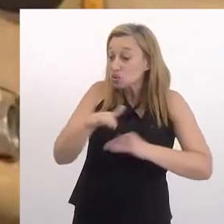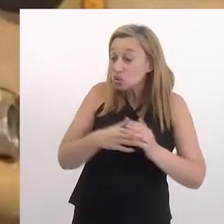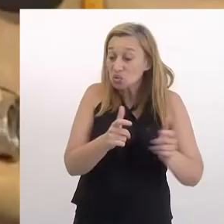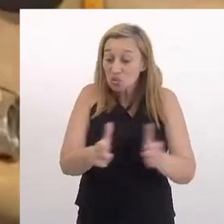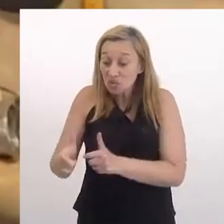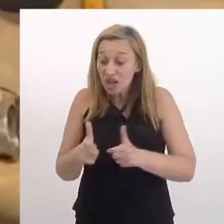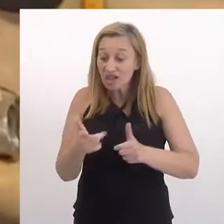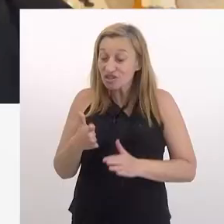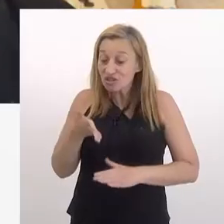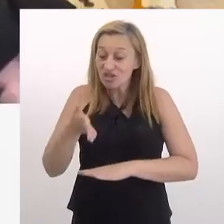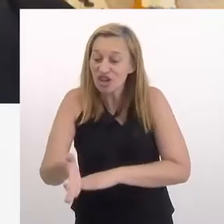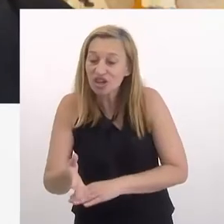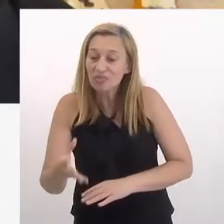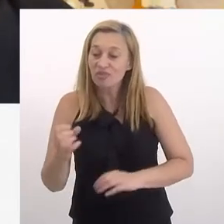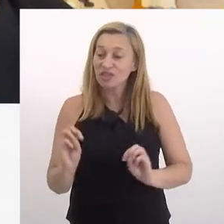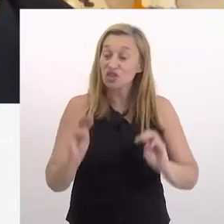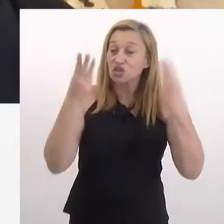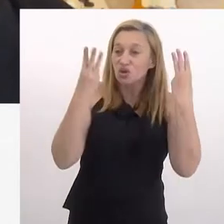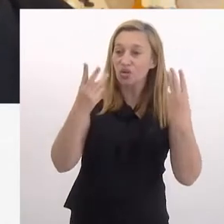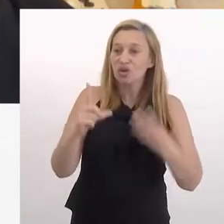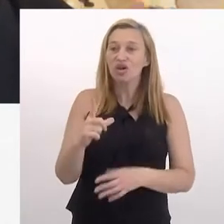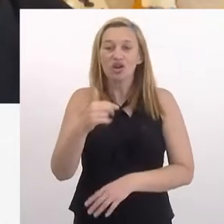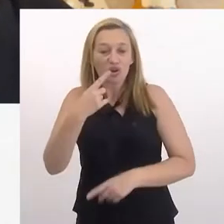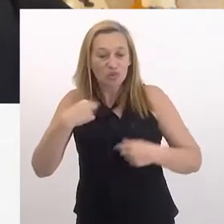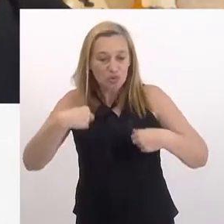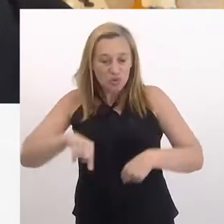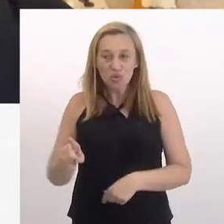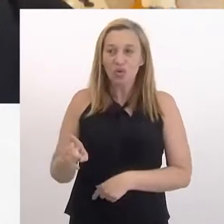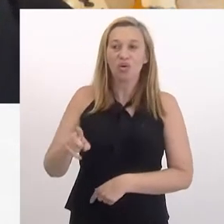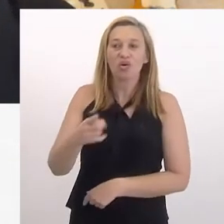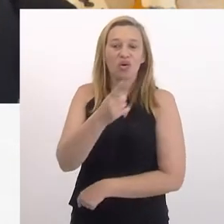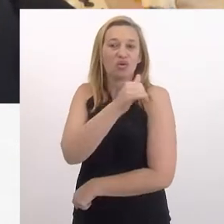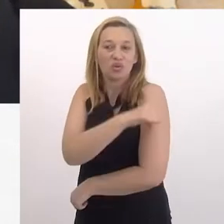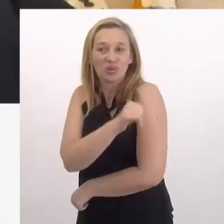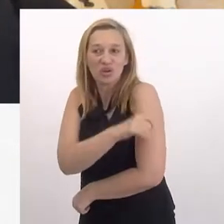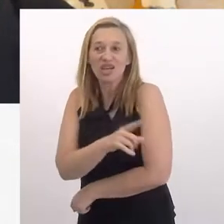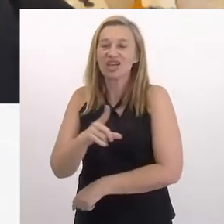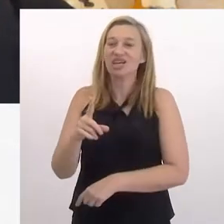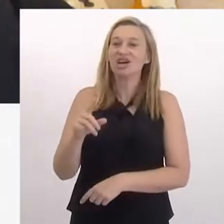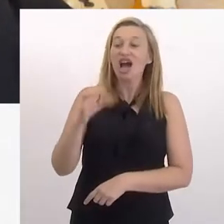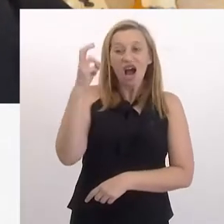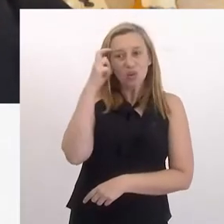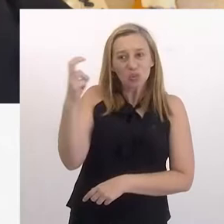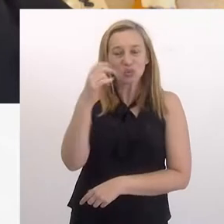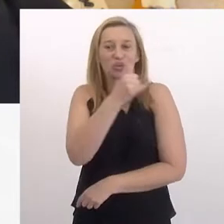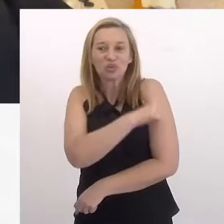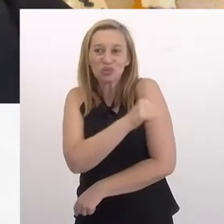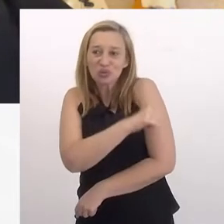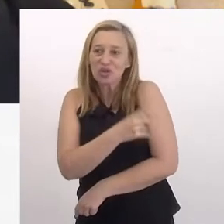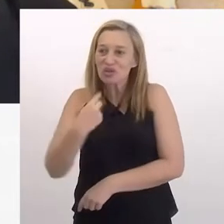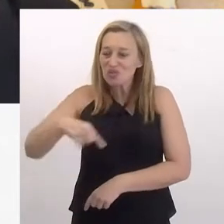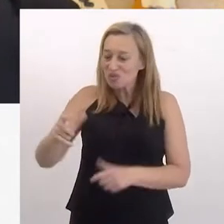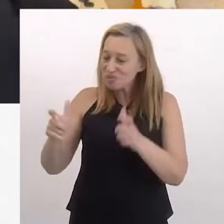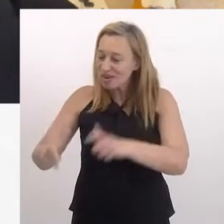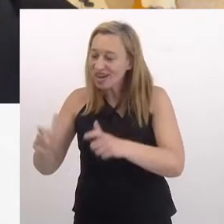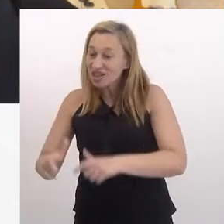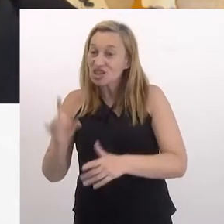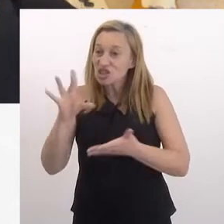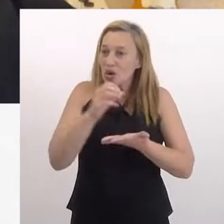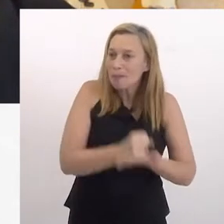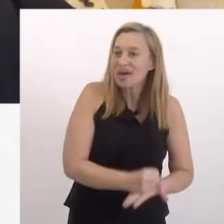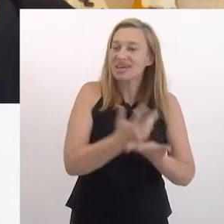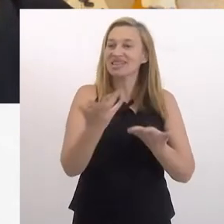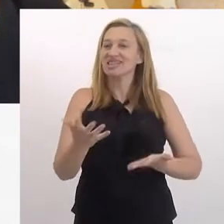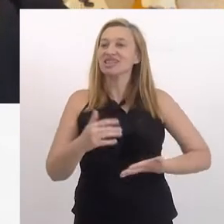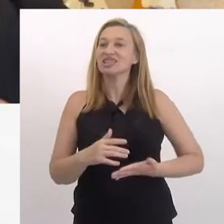chego para fazer show, eu sou a carioca, estou levando ali o sotaque e a cultura carioca. Eu acho que só